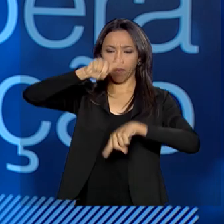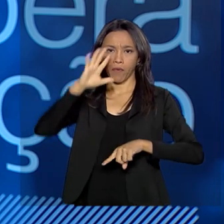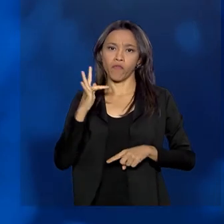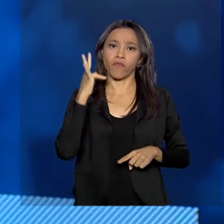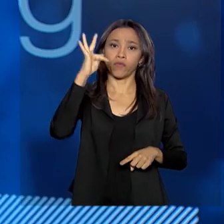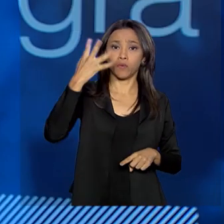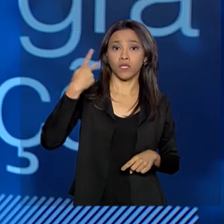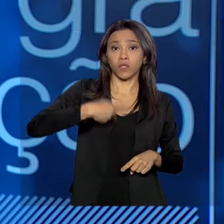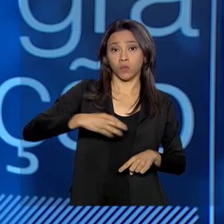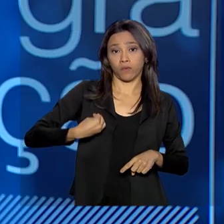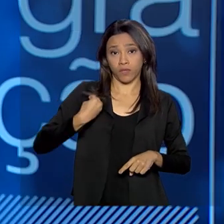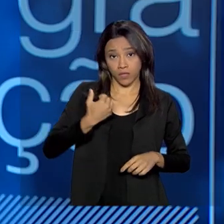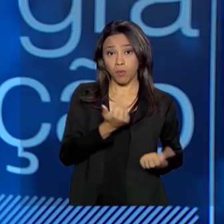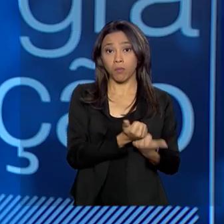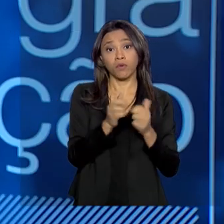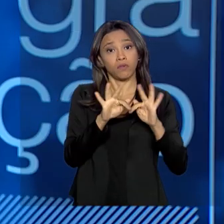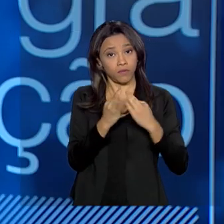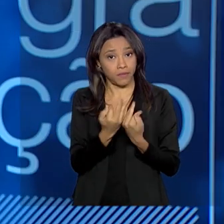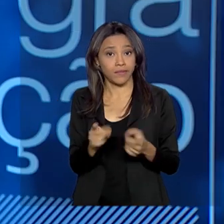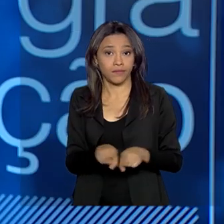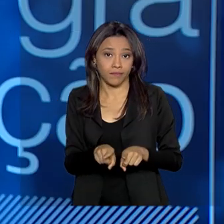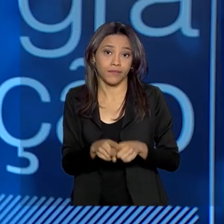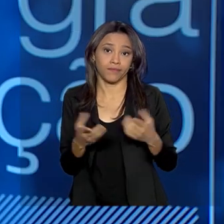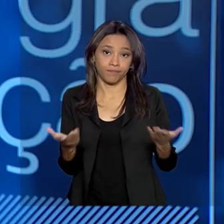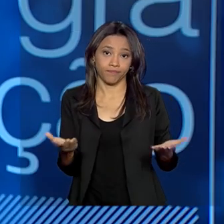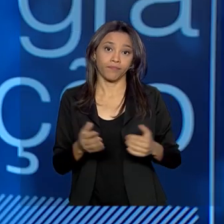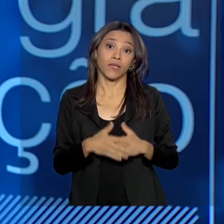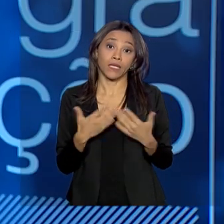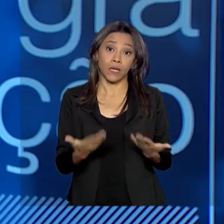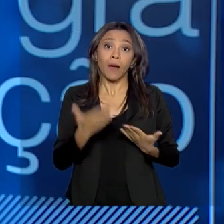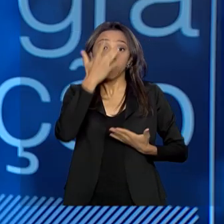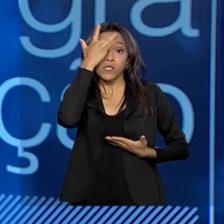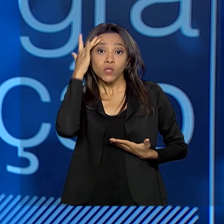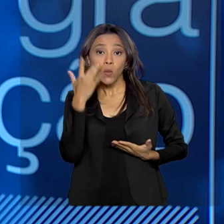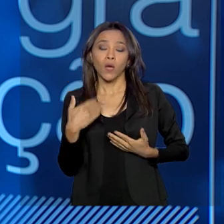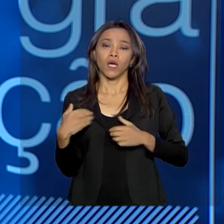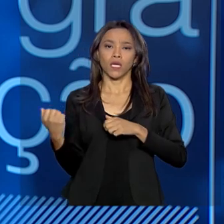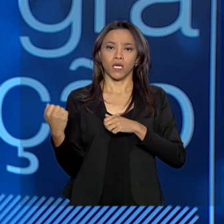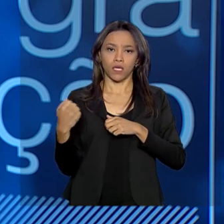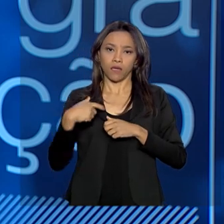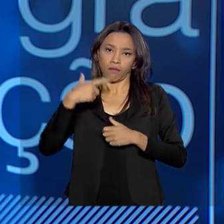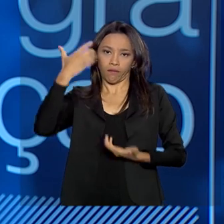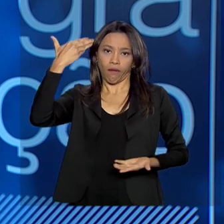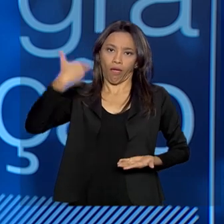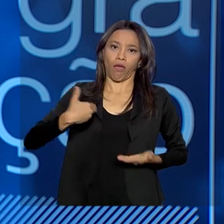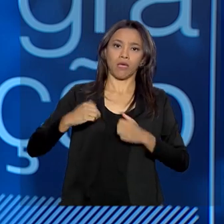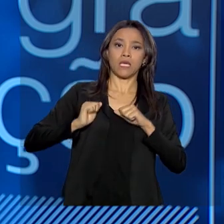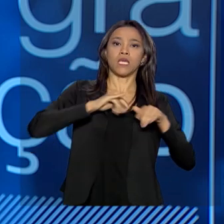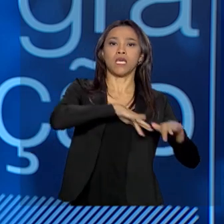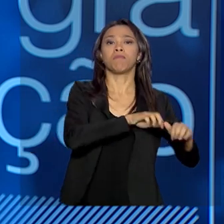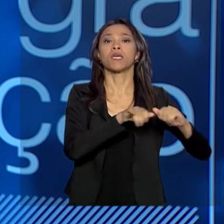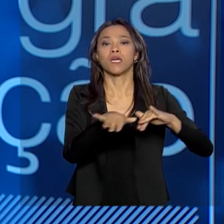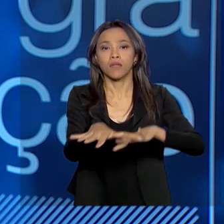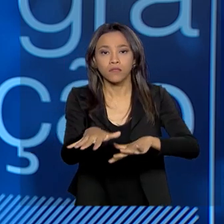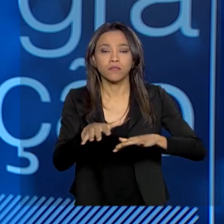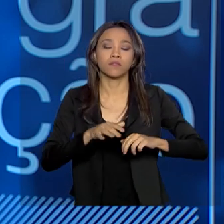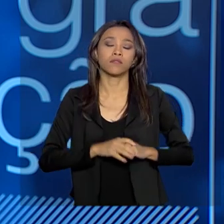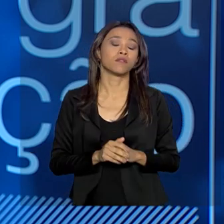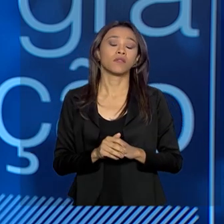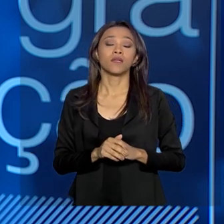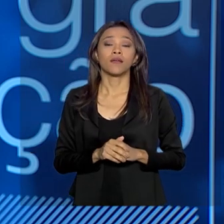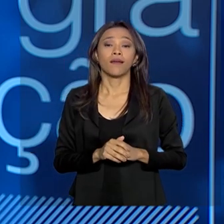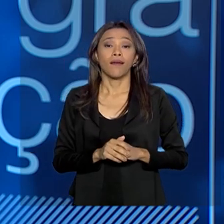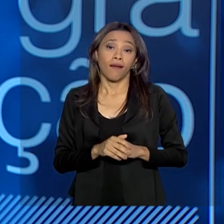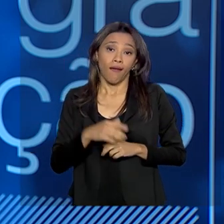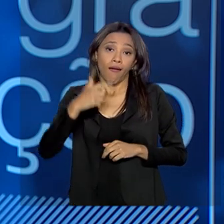família. Então, o imigrante, como eu disse lá no início, e volto a repetir, ele